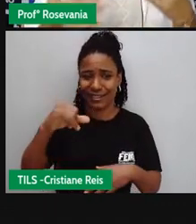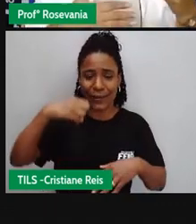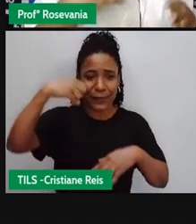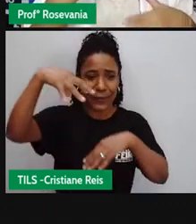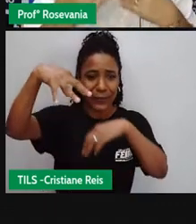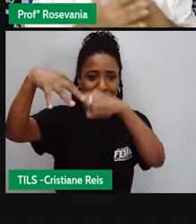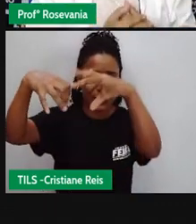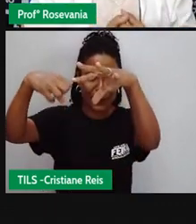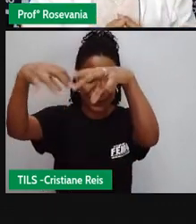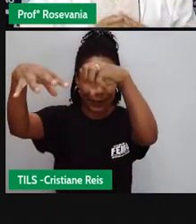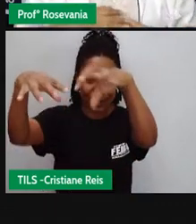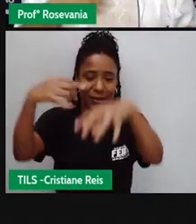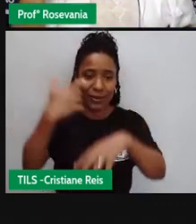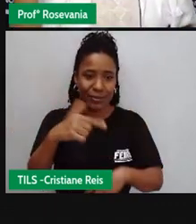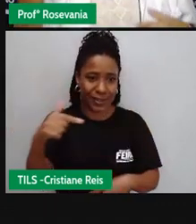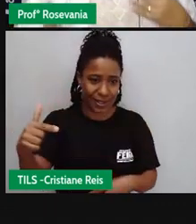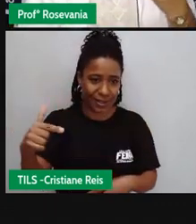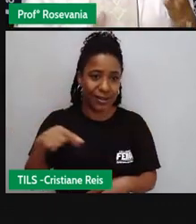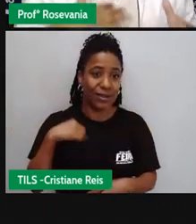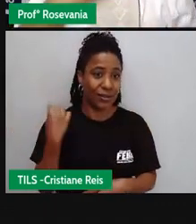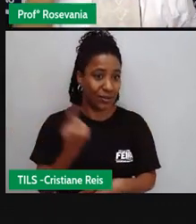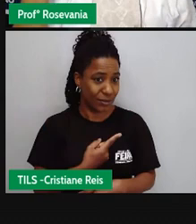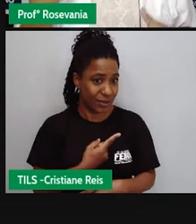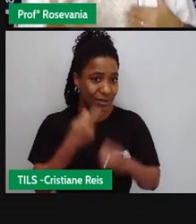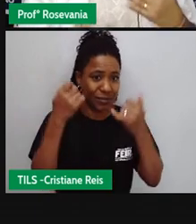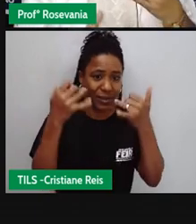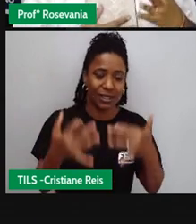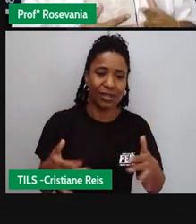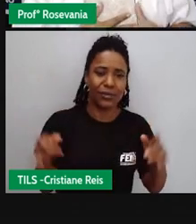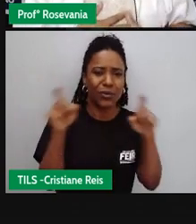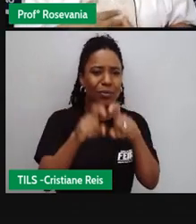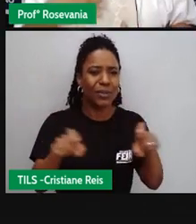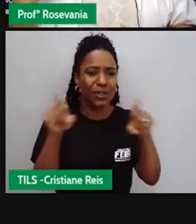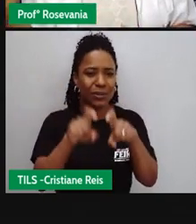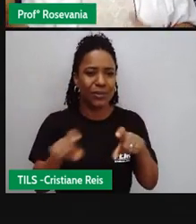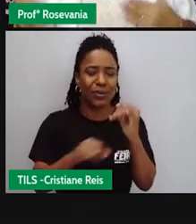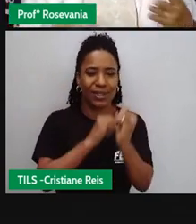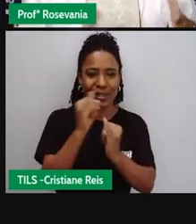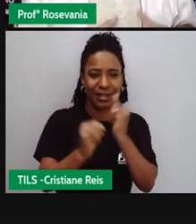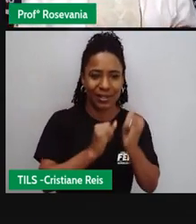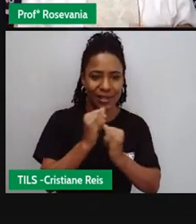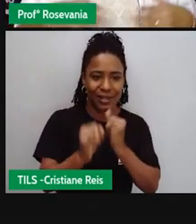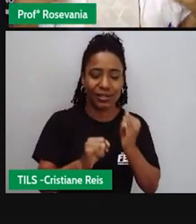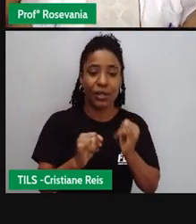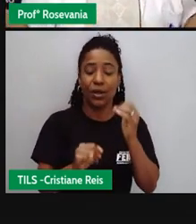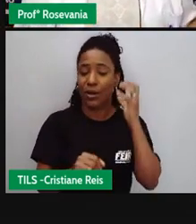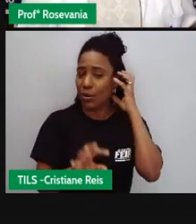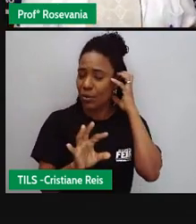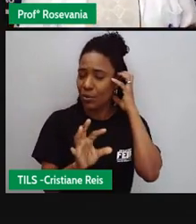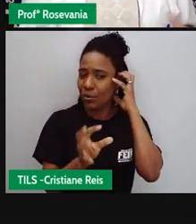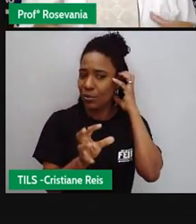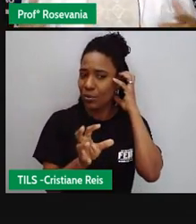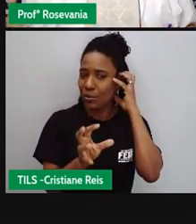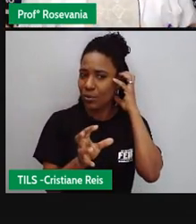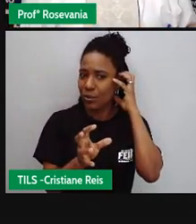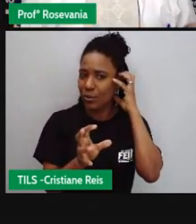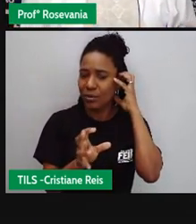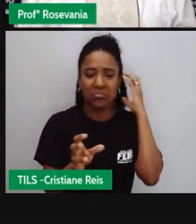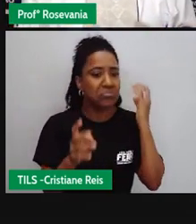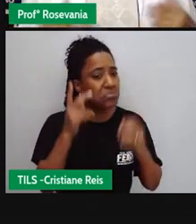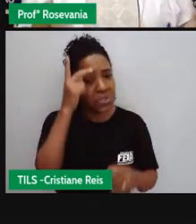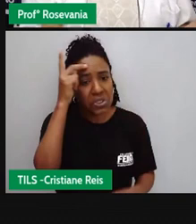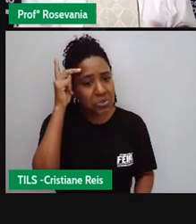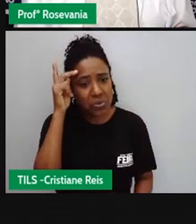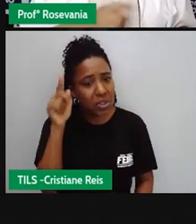até essa aula que a gente tá tendo aqui agora falando de computadores falando de internet falando de rádio de TV ah eles não têm um sentido nenhum